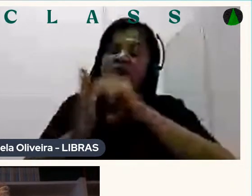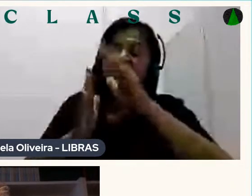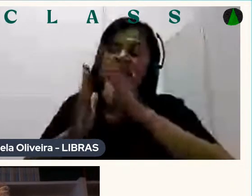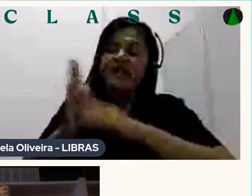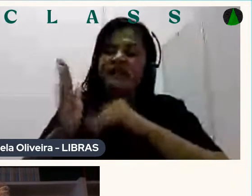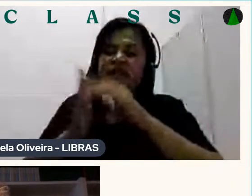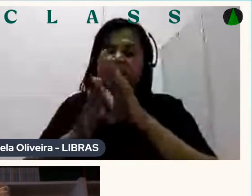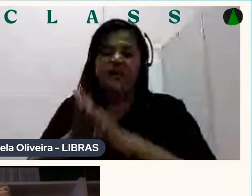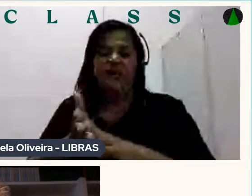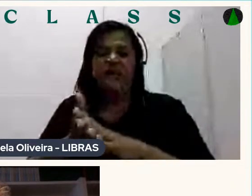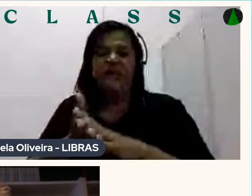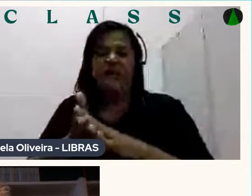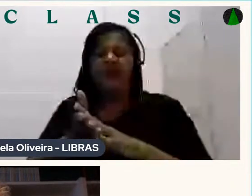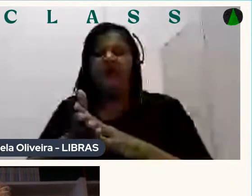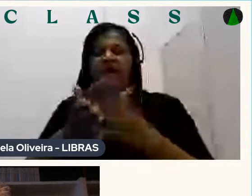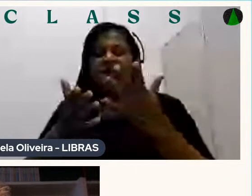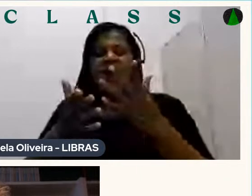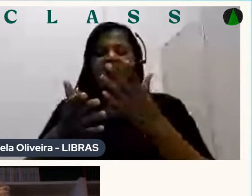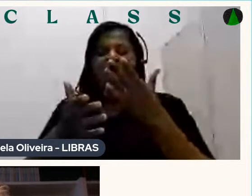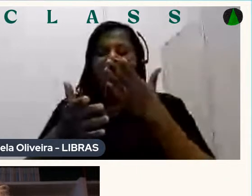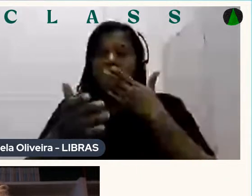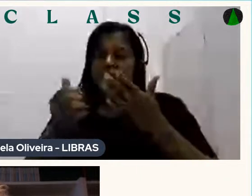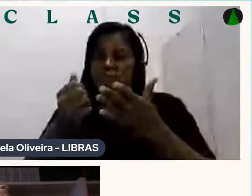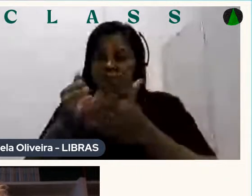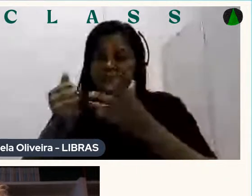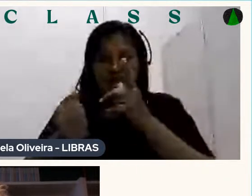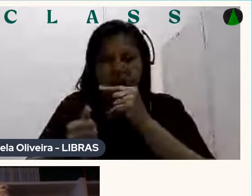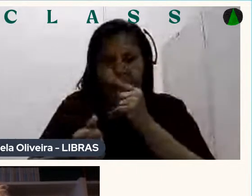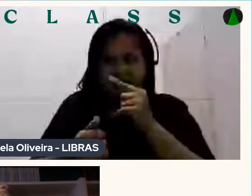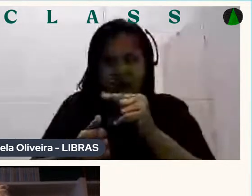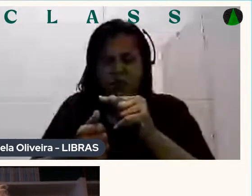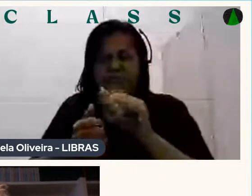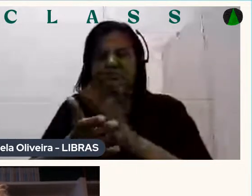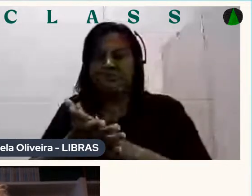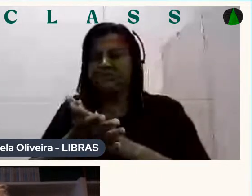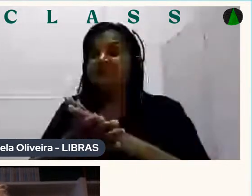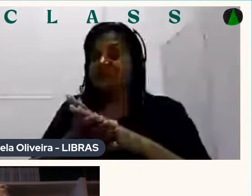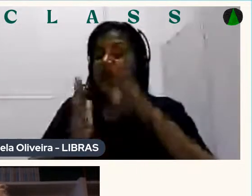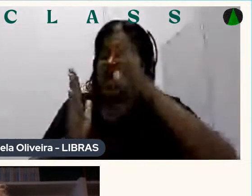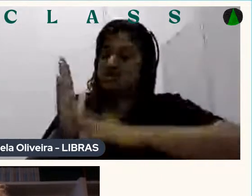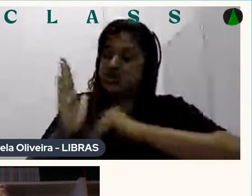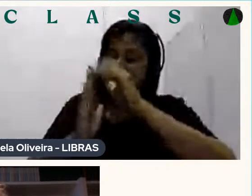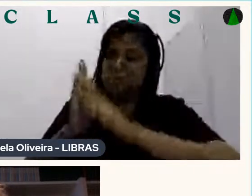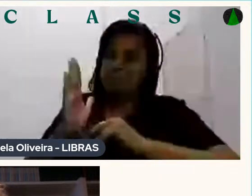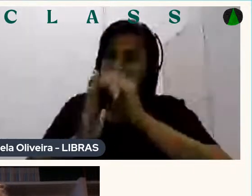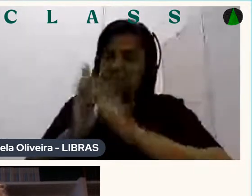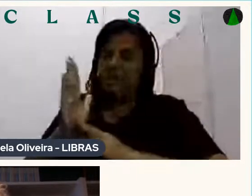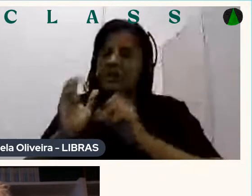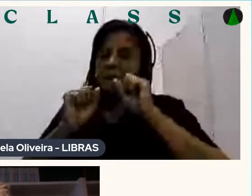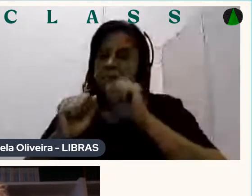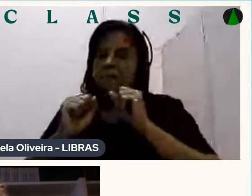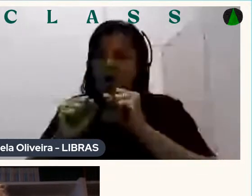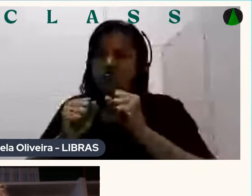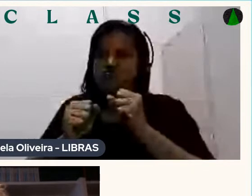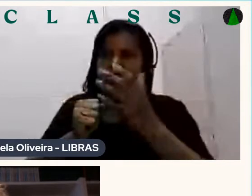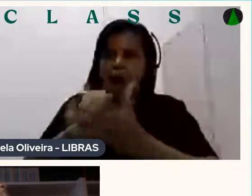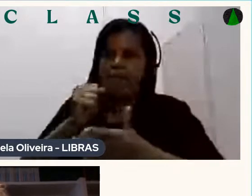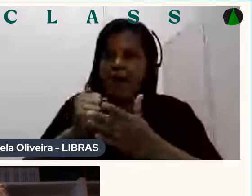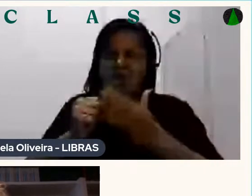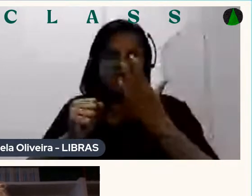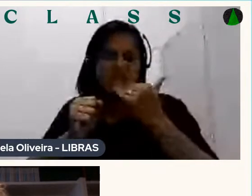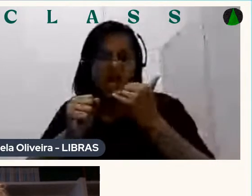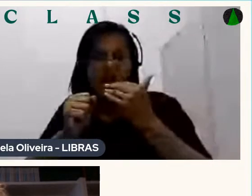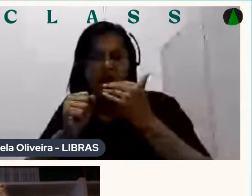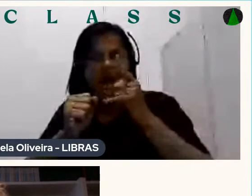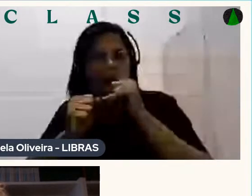A gente pinta o rosto Pode ser a base de água Tipo tinta látex Depende dessa estrutura Da cara que você quer